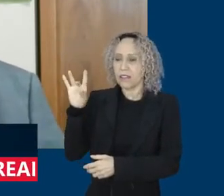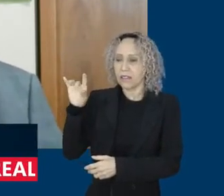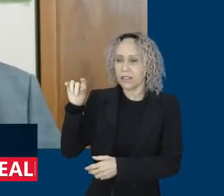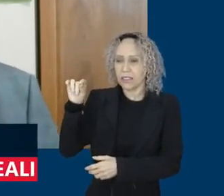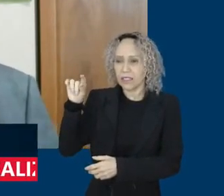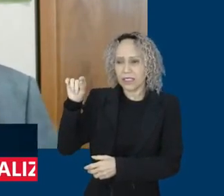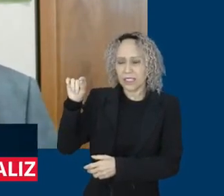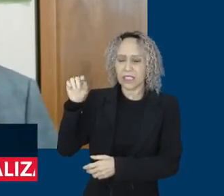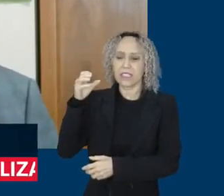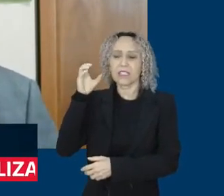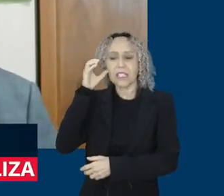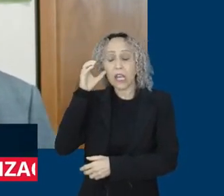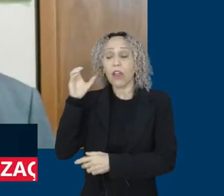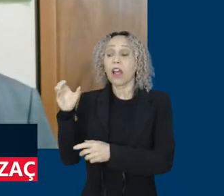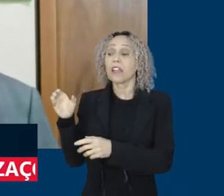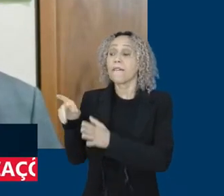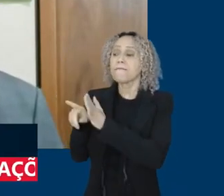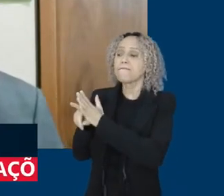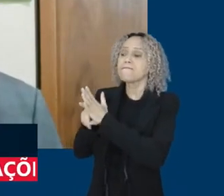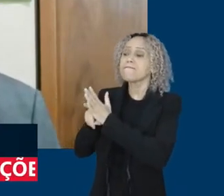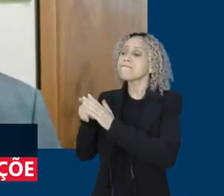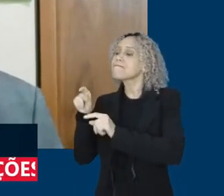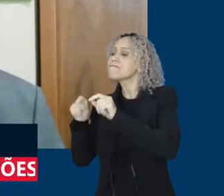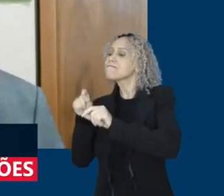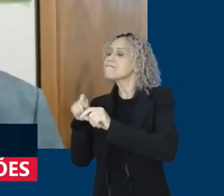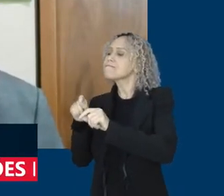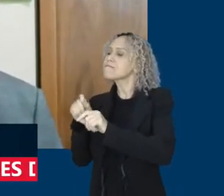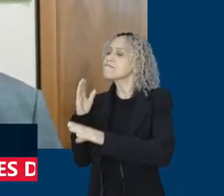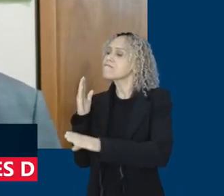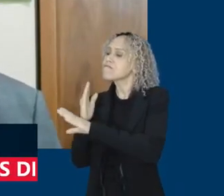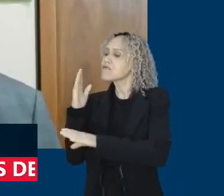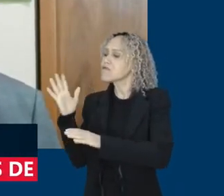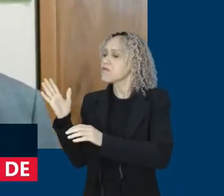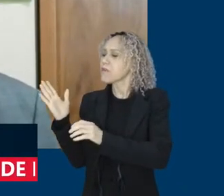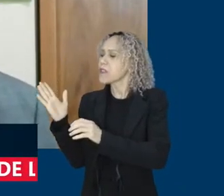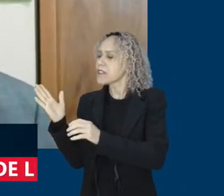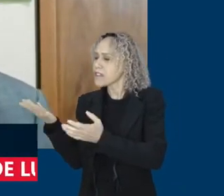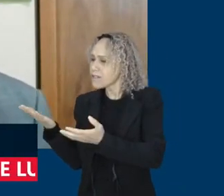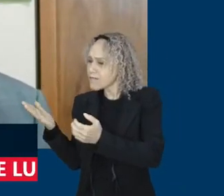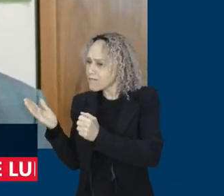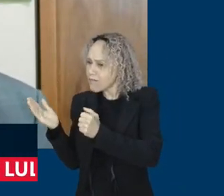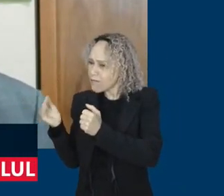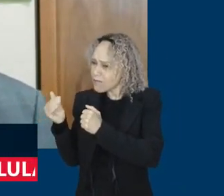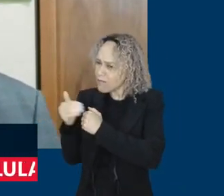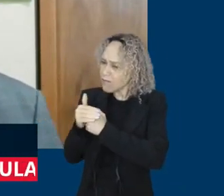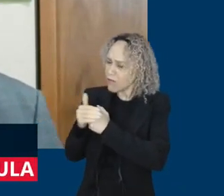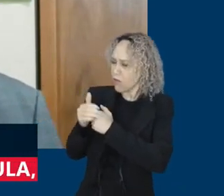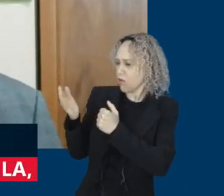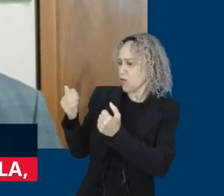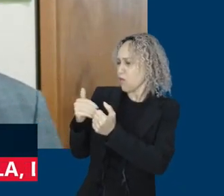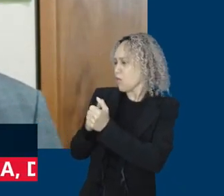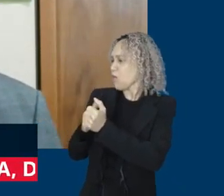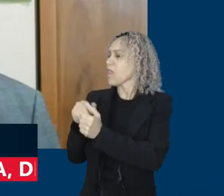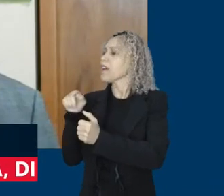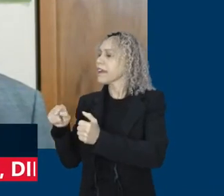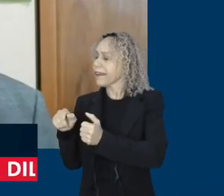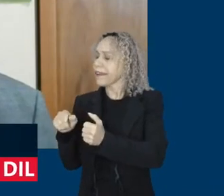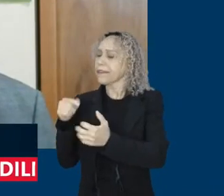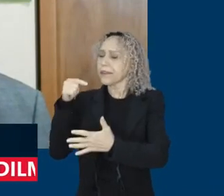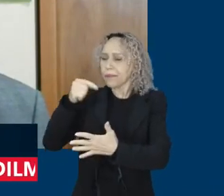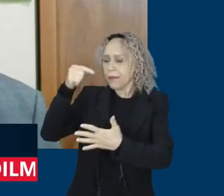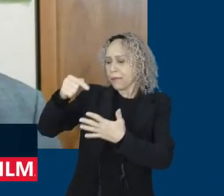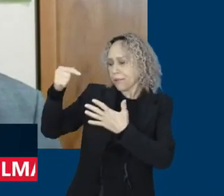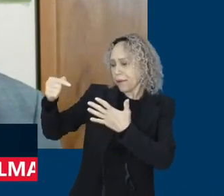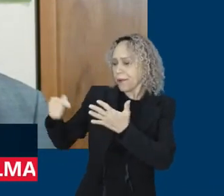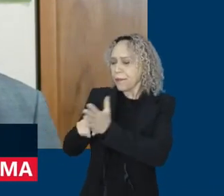dos que estão próximos a ele e planejaram esse golpe. Eu acho que vai facilitar ainda mais o trabalho competente que a Polícia Federal e o